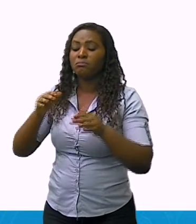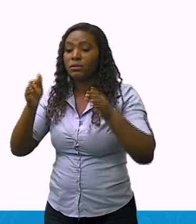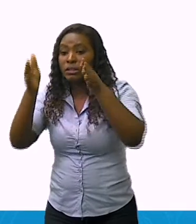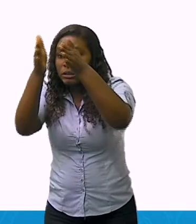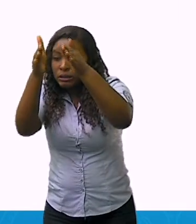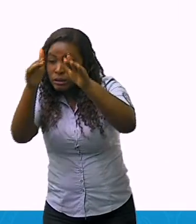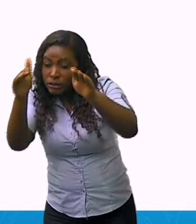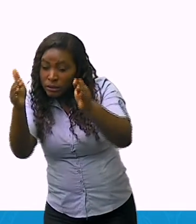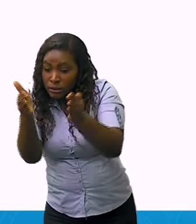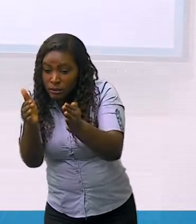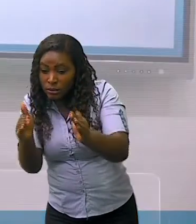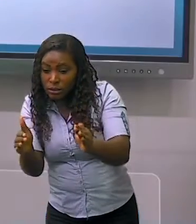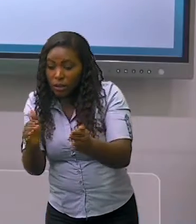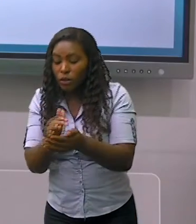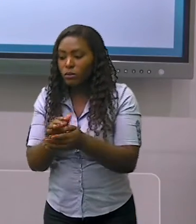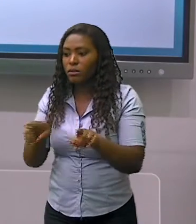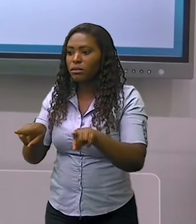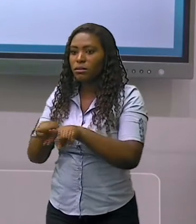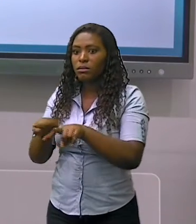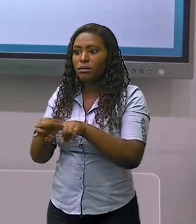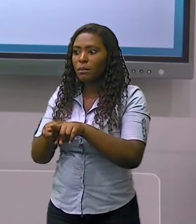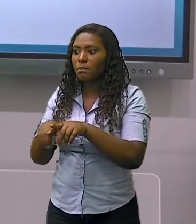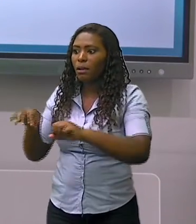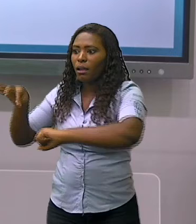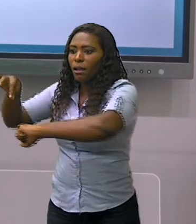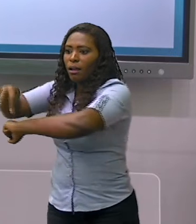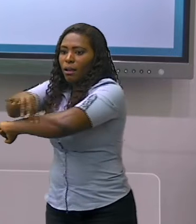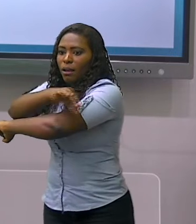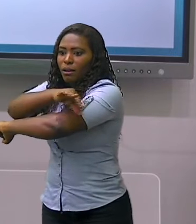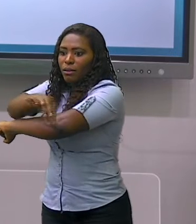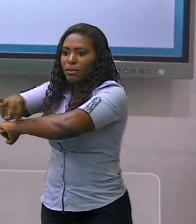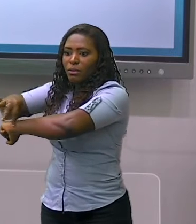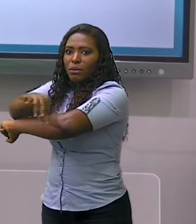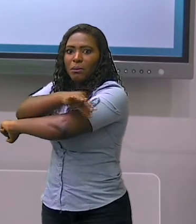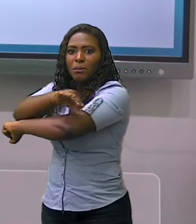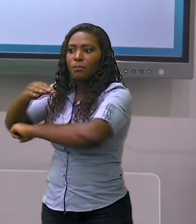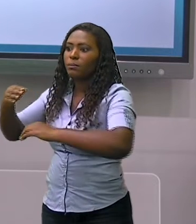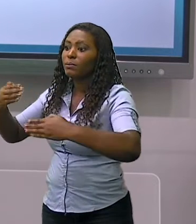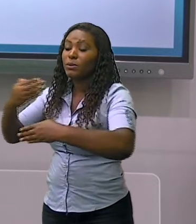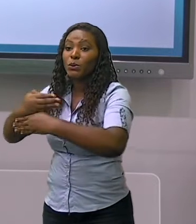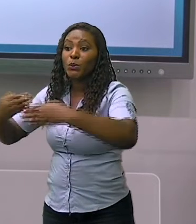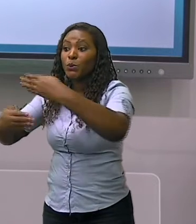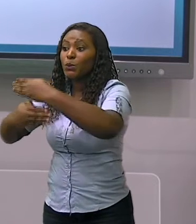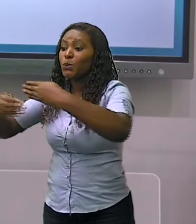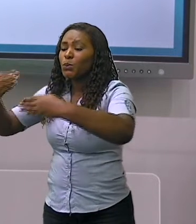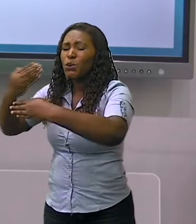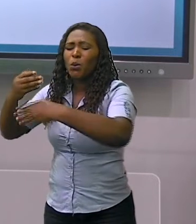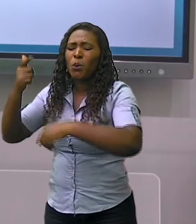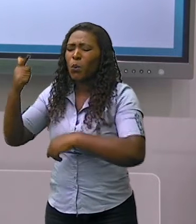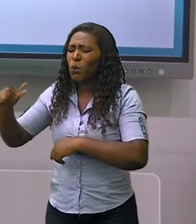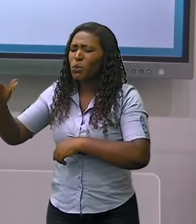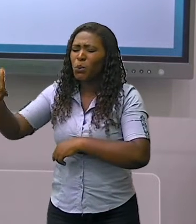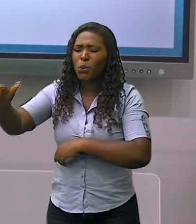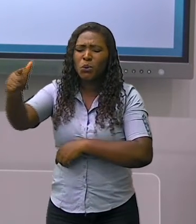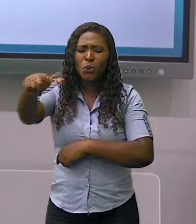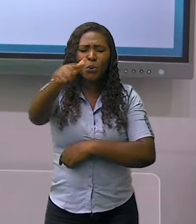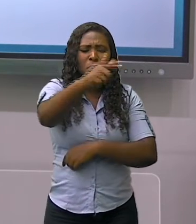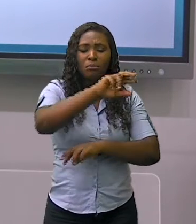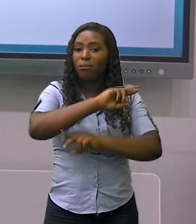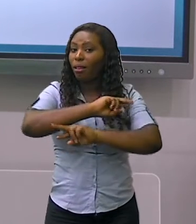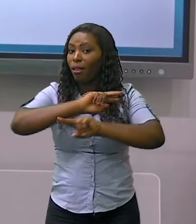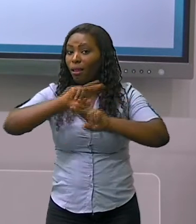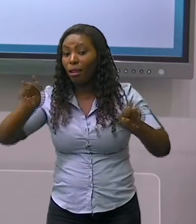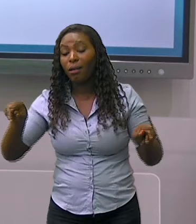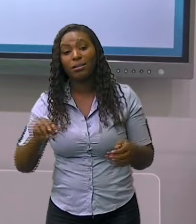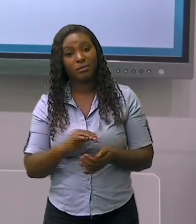e também a arquitetura das construções e outros elementos. No